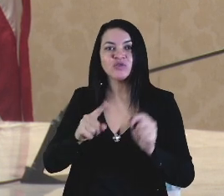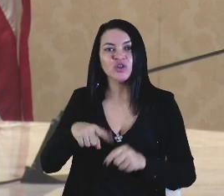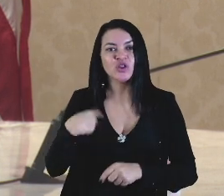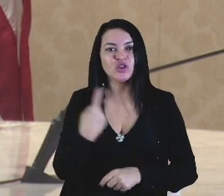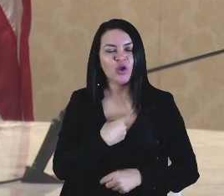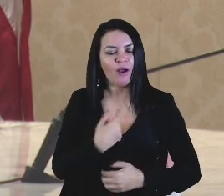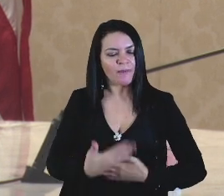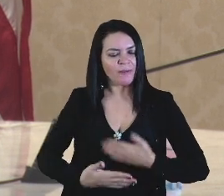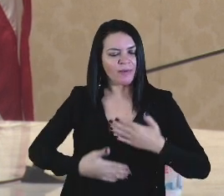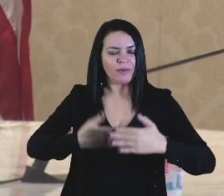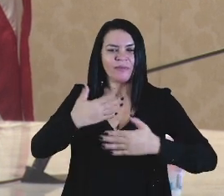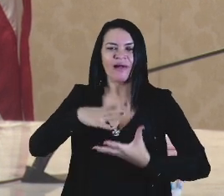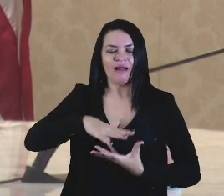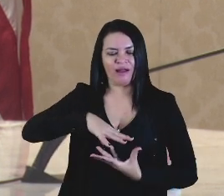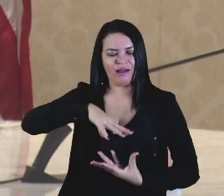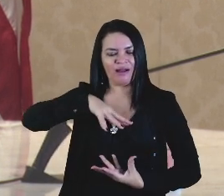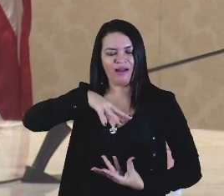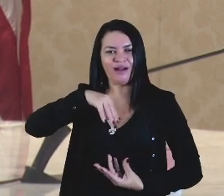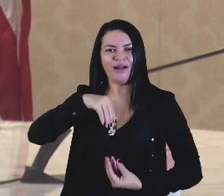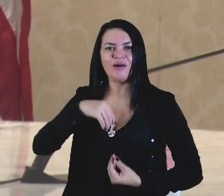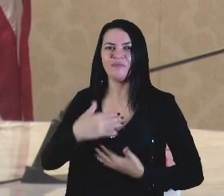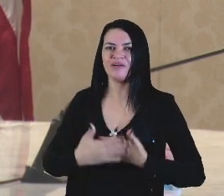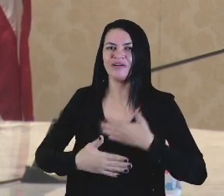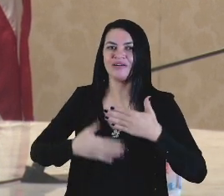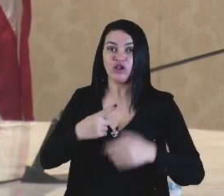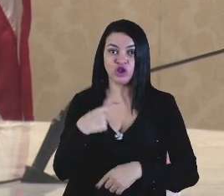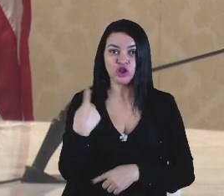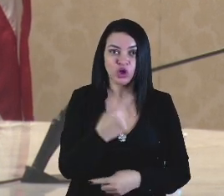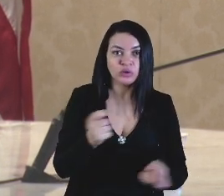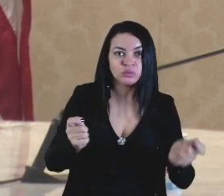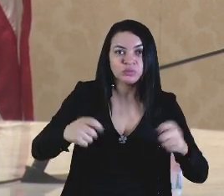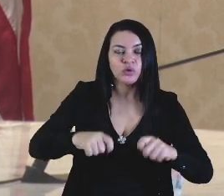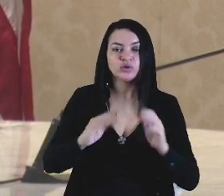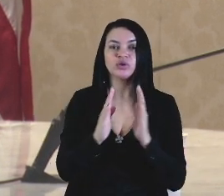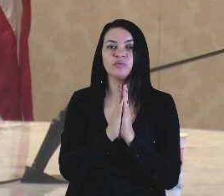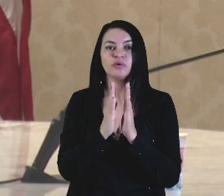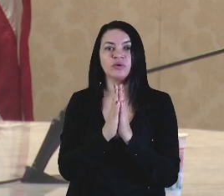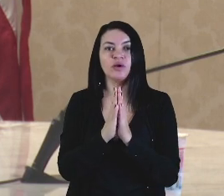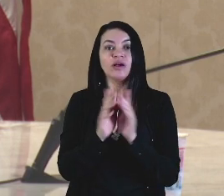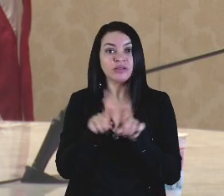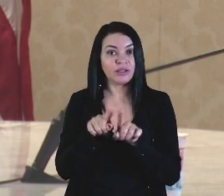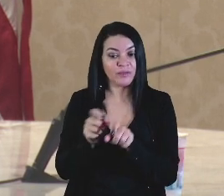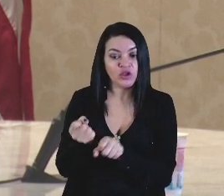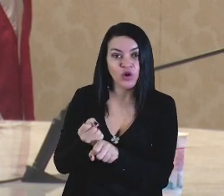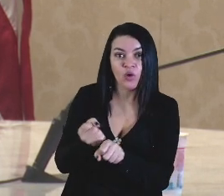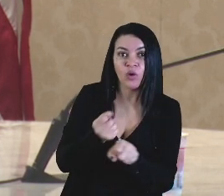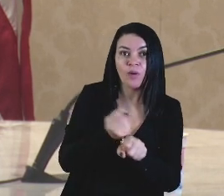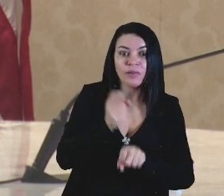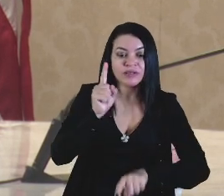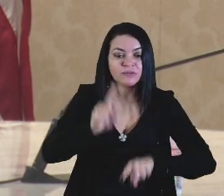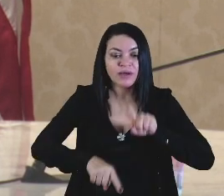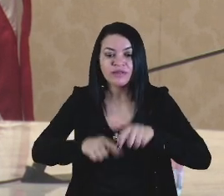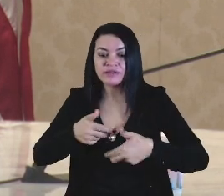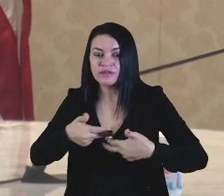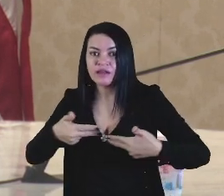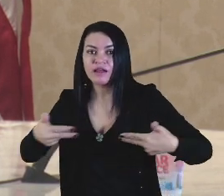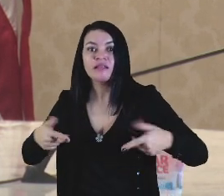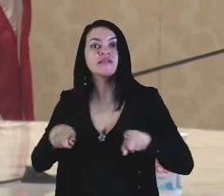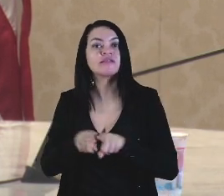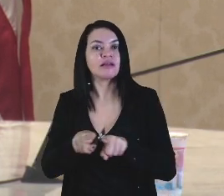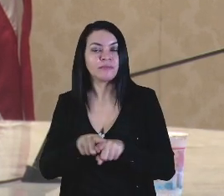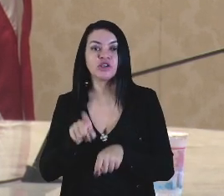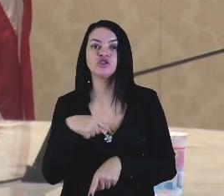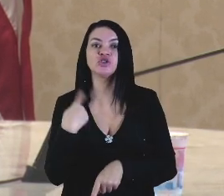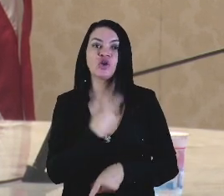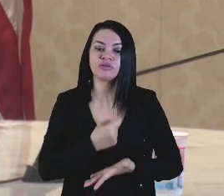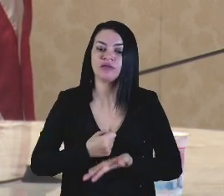abastecimento da alma, para que nós possamos, em oração, e em obras, que materializam a nossa fé, como